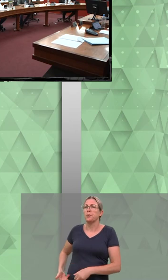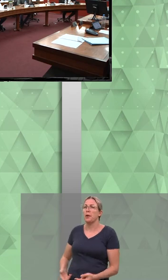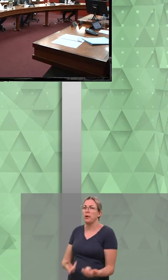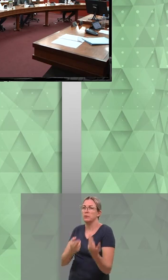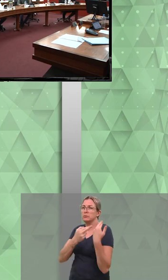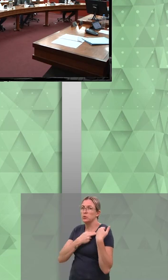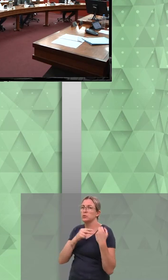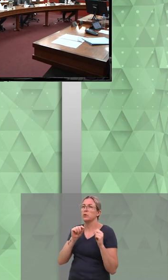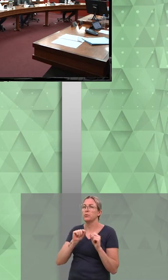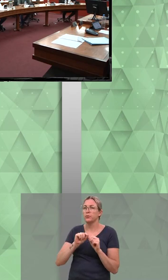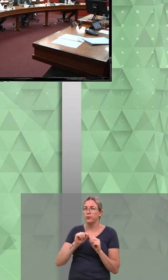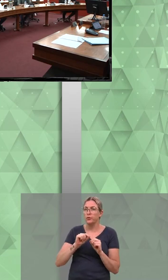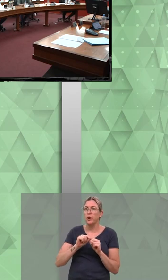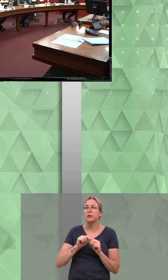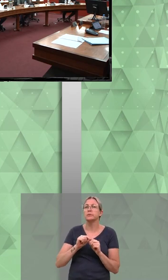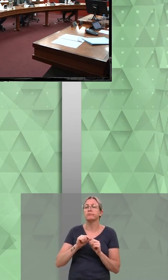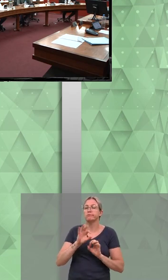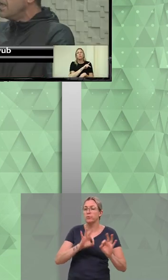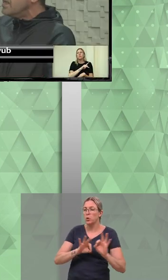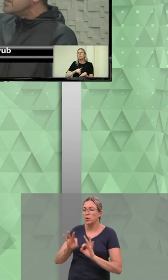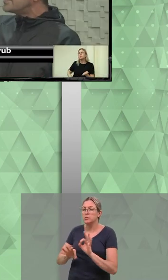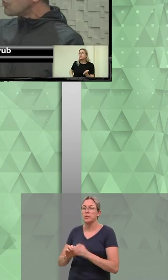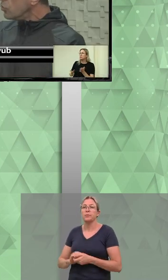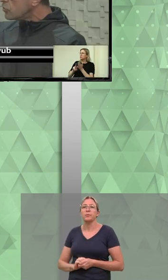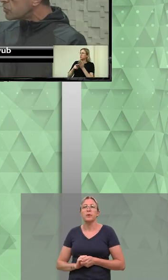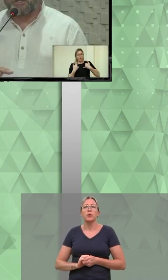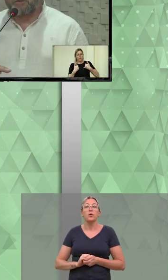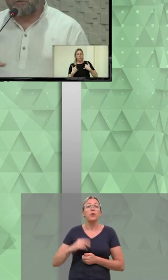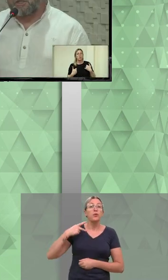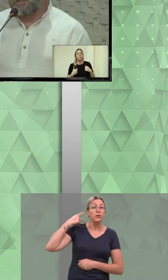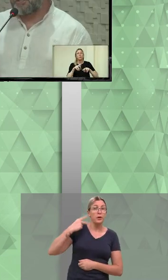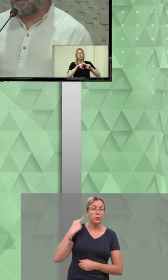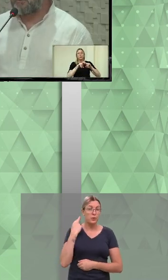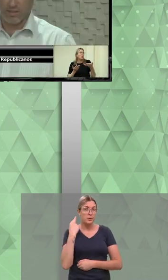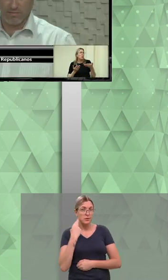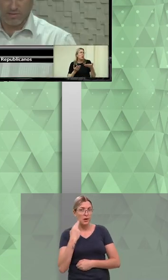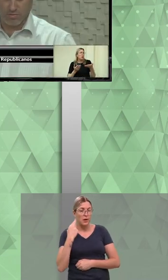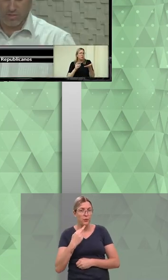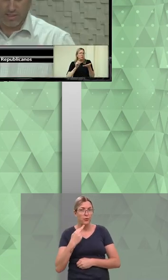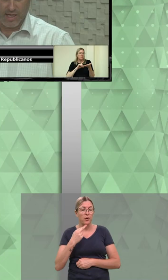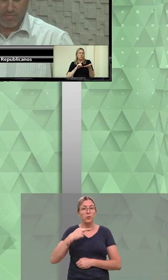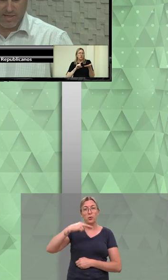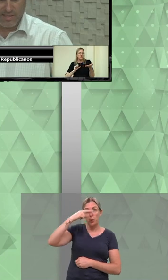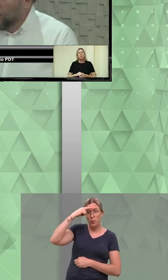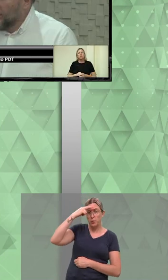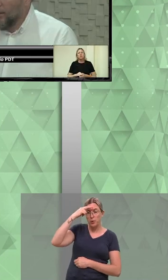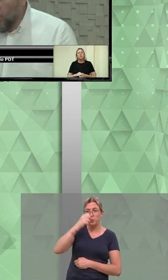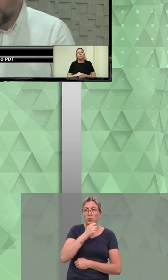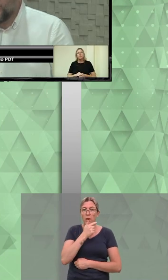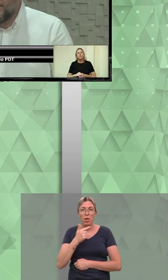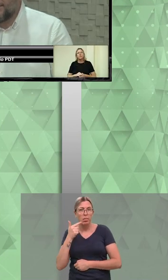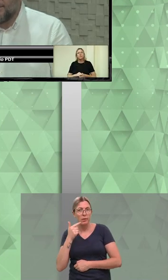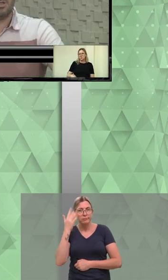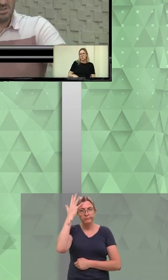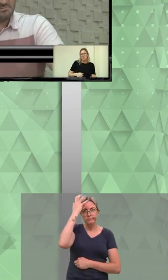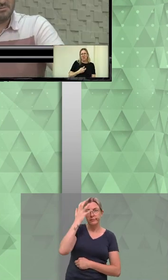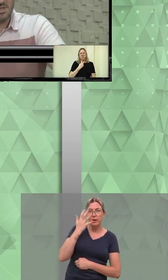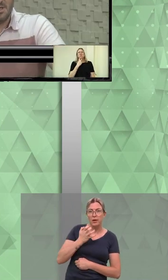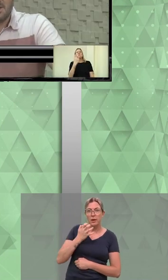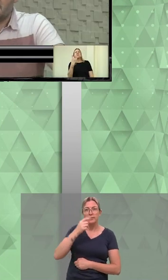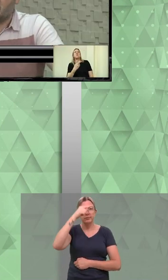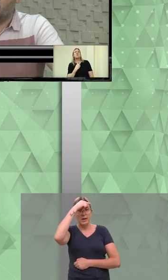execução. Na sessão, os vereadores Rafael Ayubi, Romil do Protetor, Anaximandro Pessin, André Jukoski,